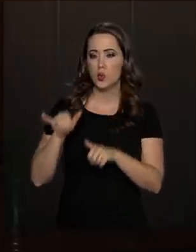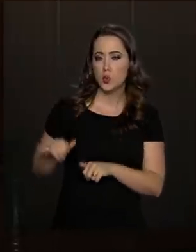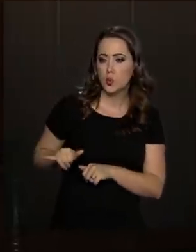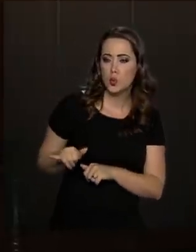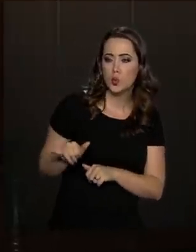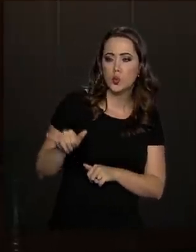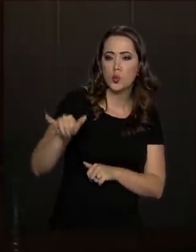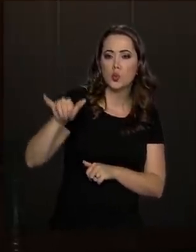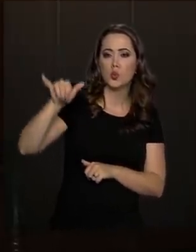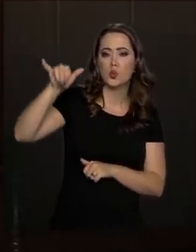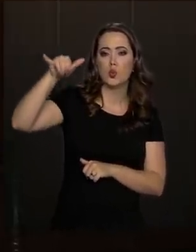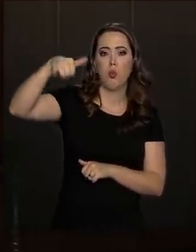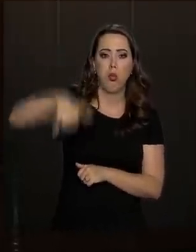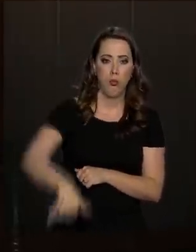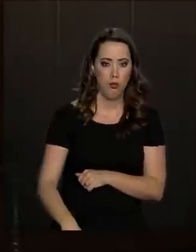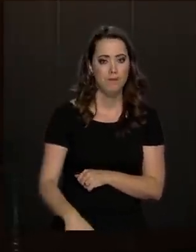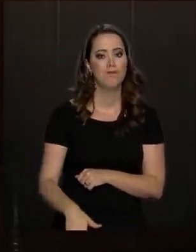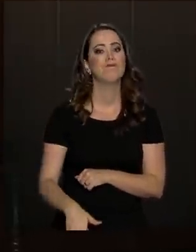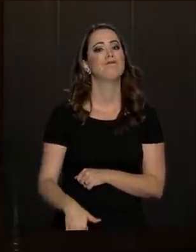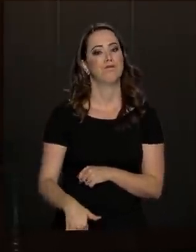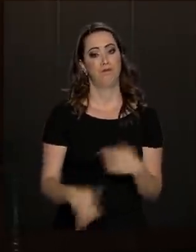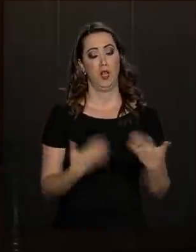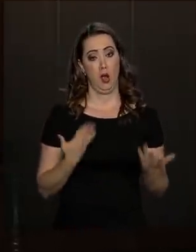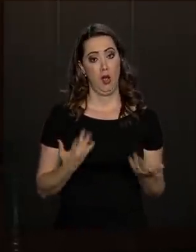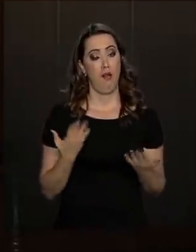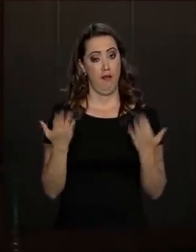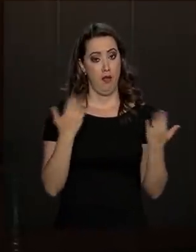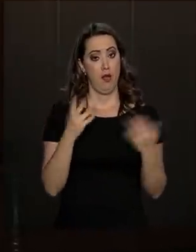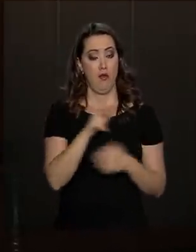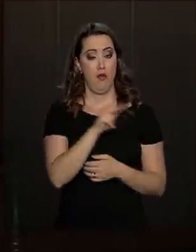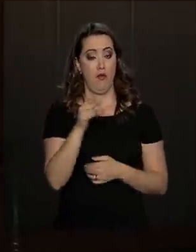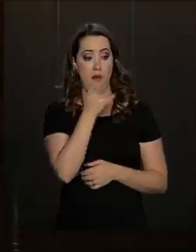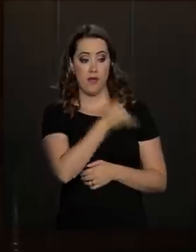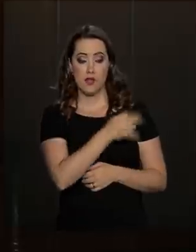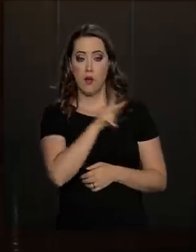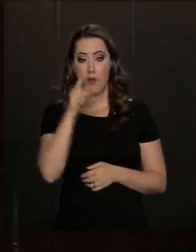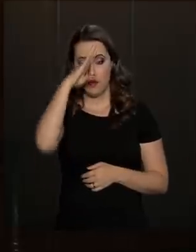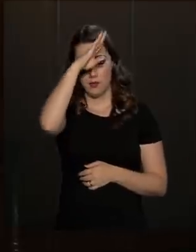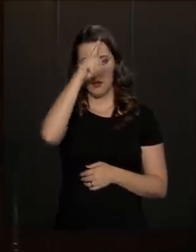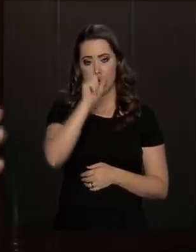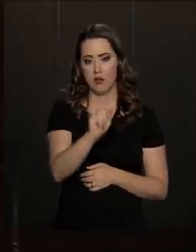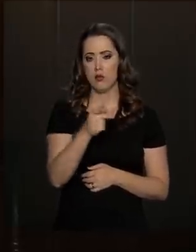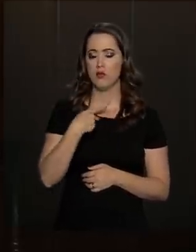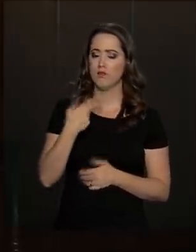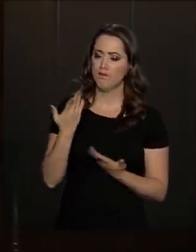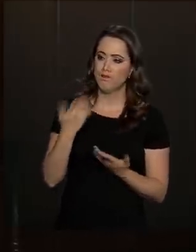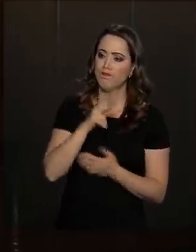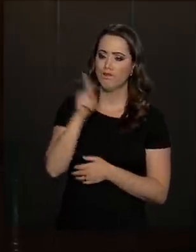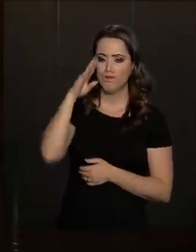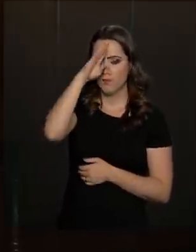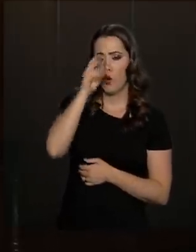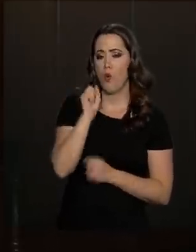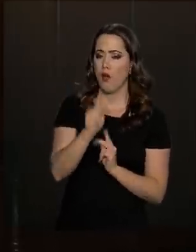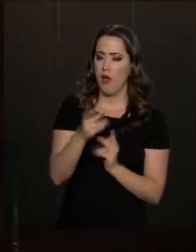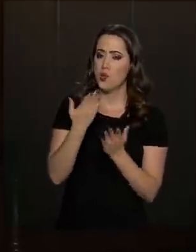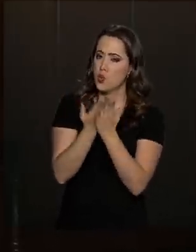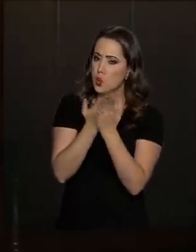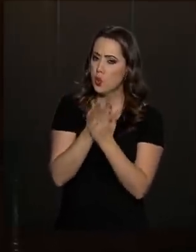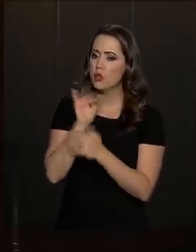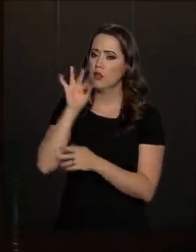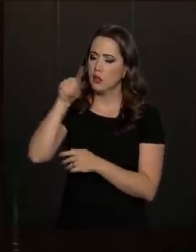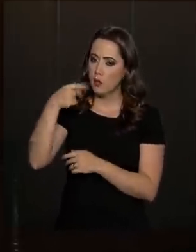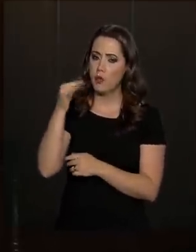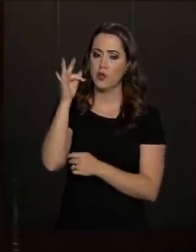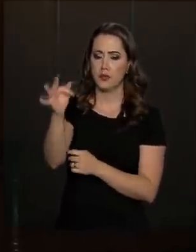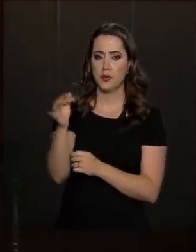avião cai com todo mundo a bordo. E o presidente teve a altura do desafio e disse, Paulo, estuda esses detalhes, mas lá na frente